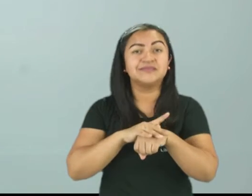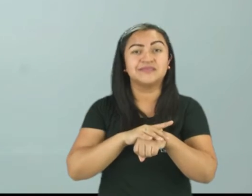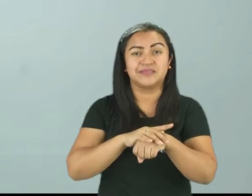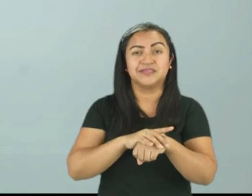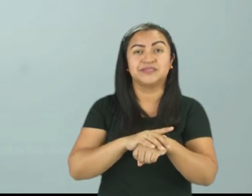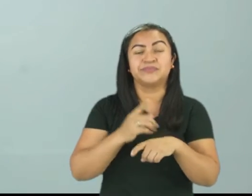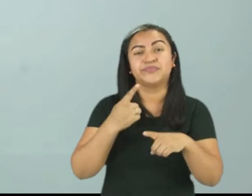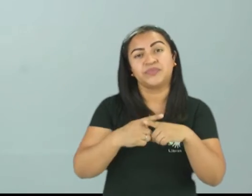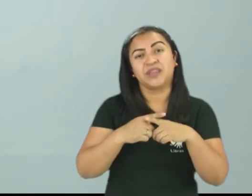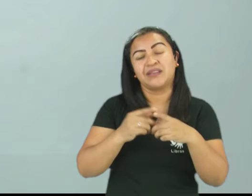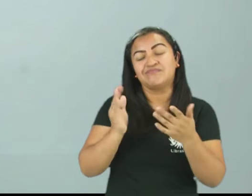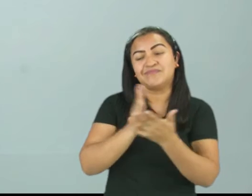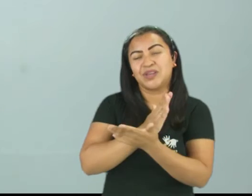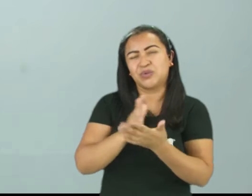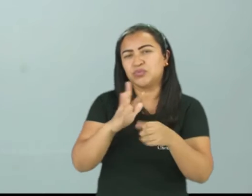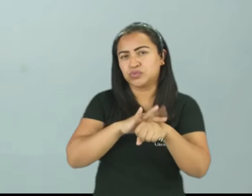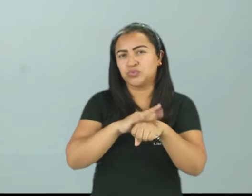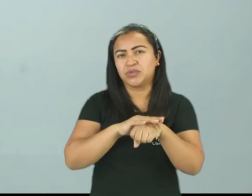alguns aqui,